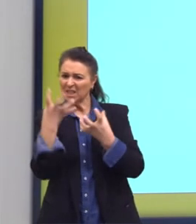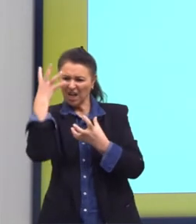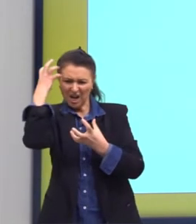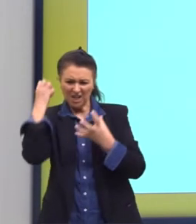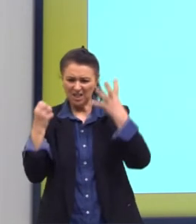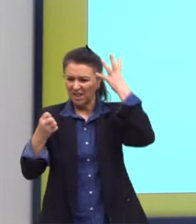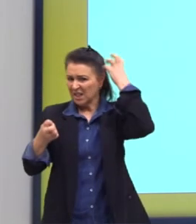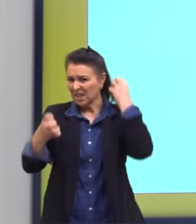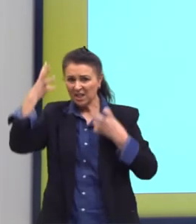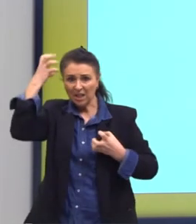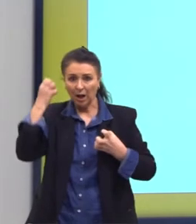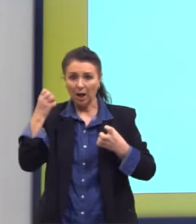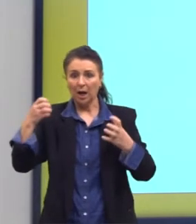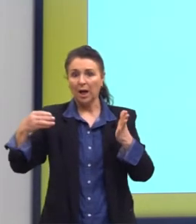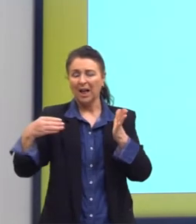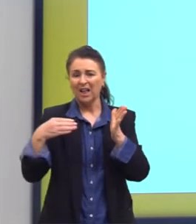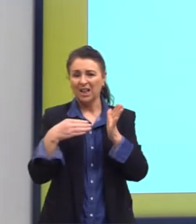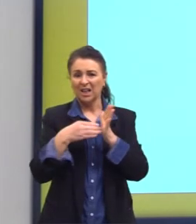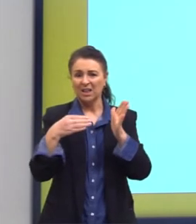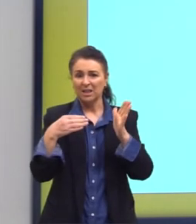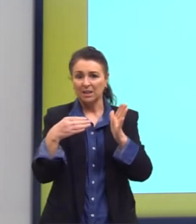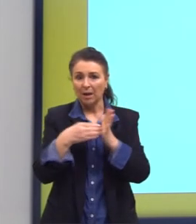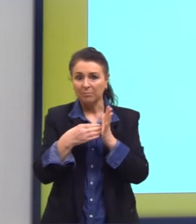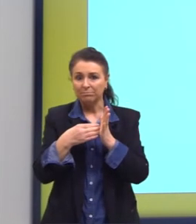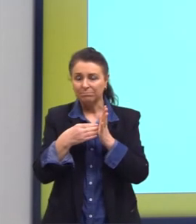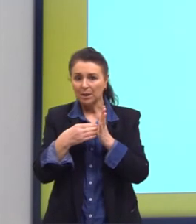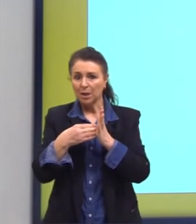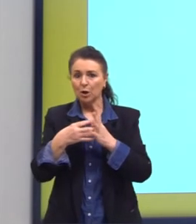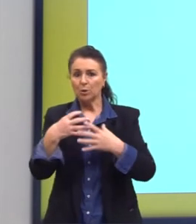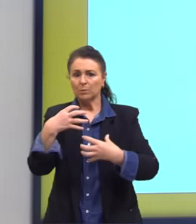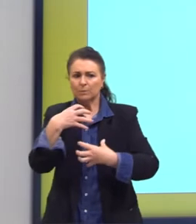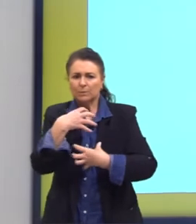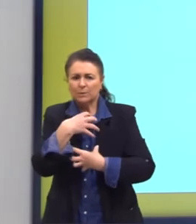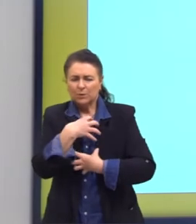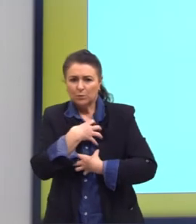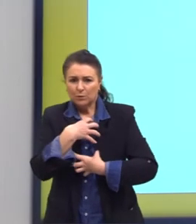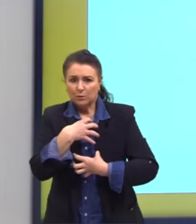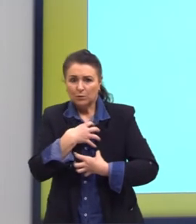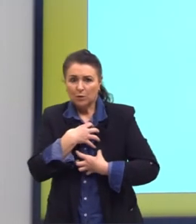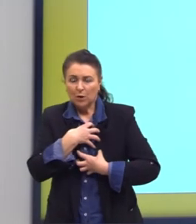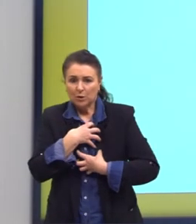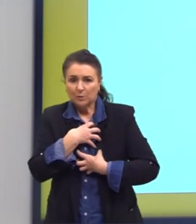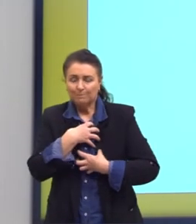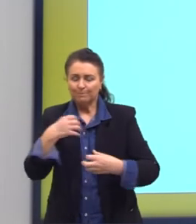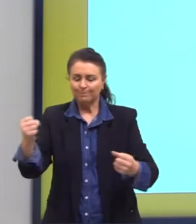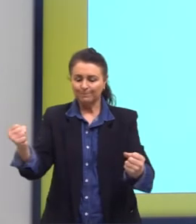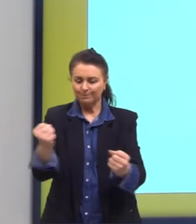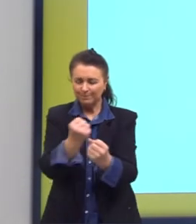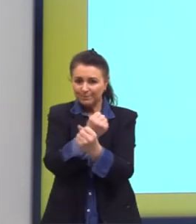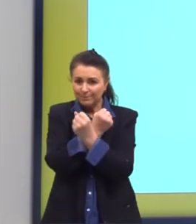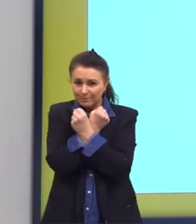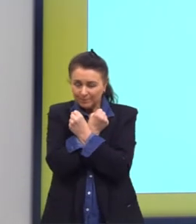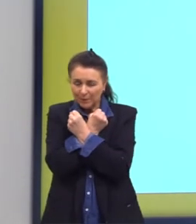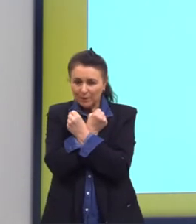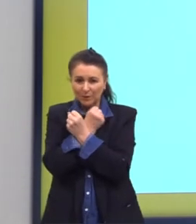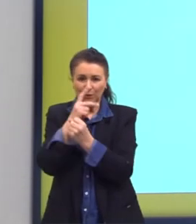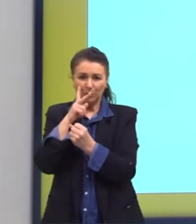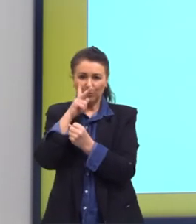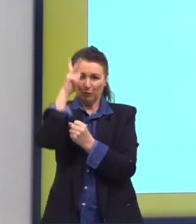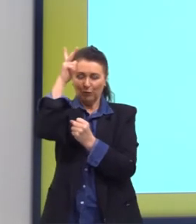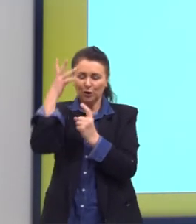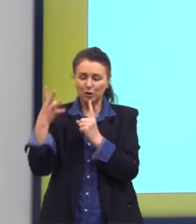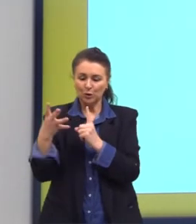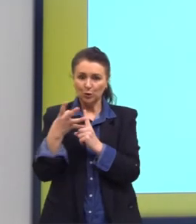punhados, até que, com o assomo mais forte, devorou-a num abraço de todo o corpo.